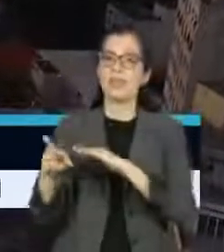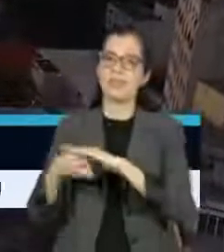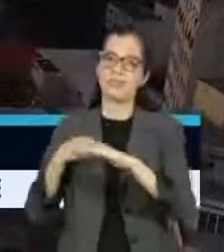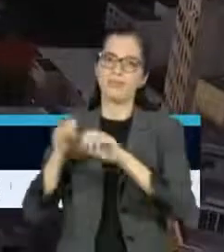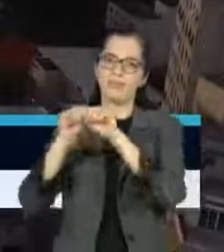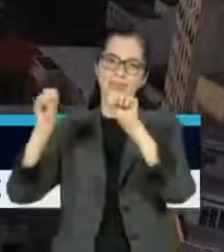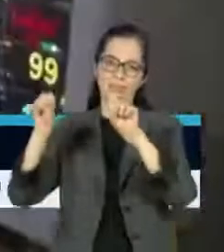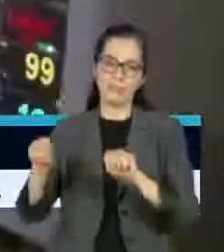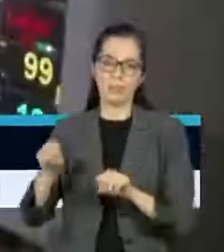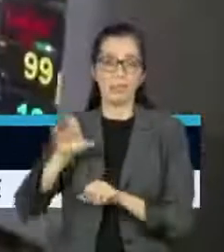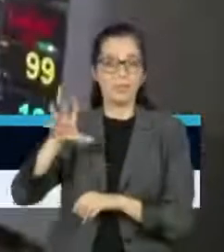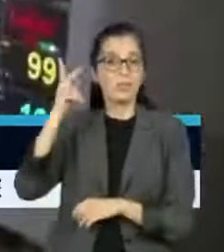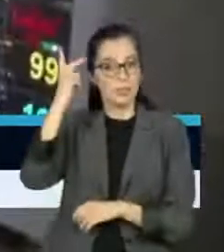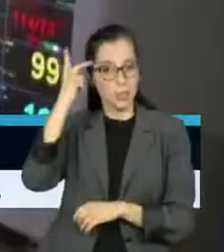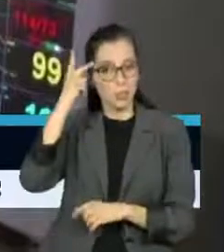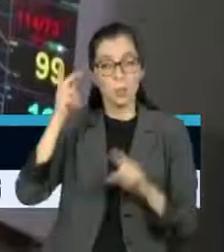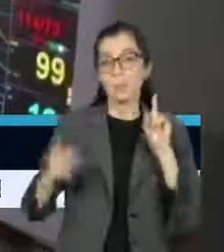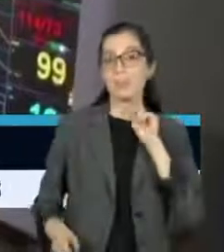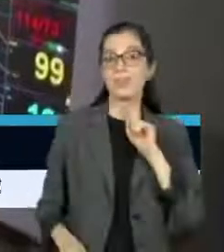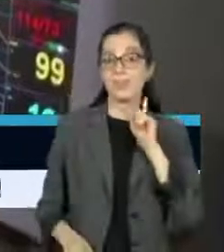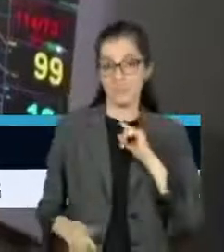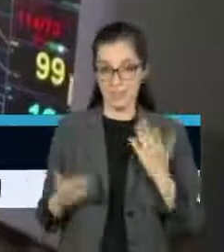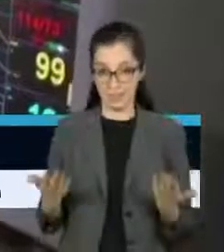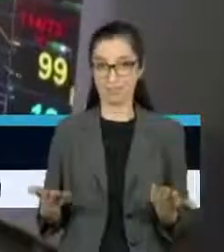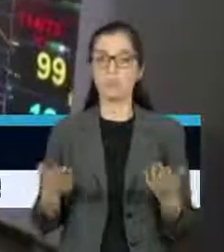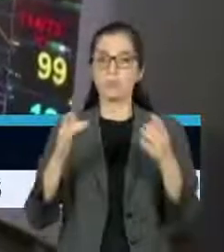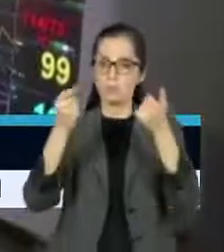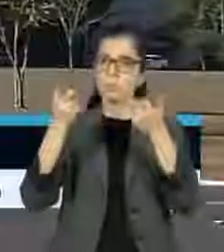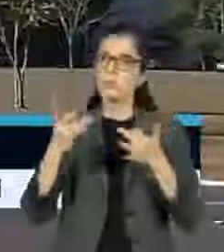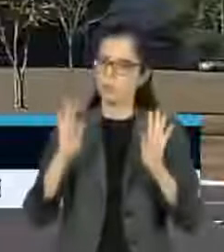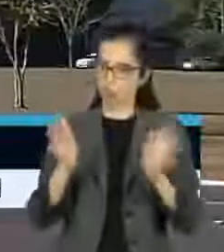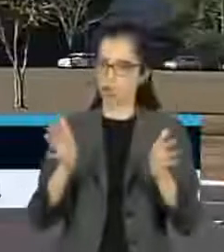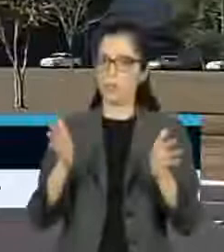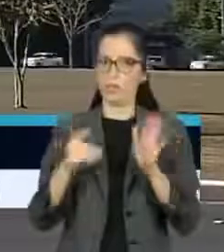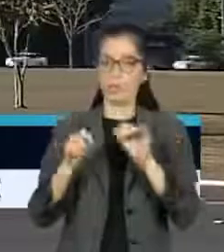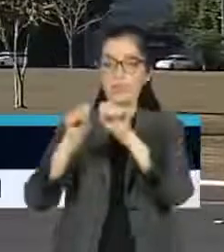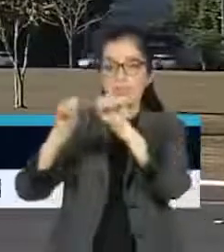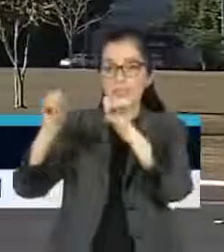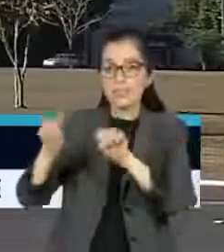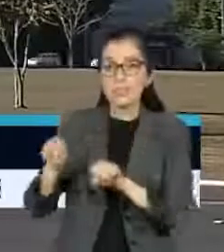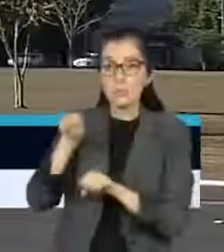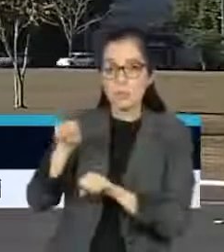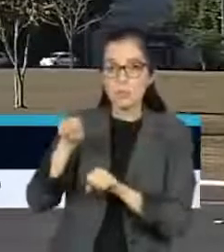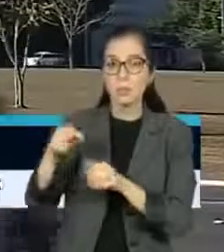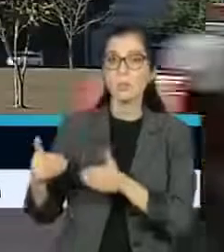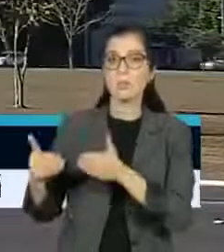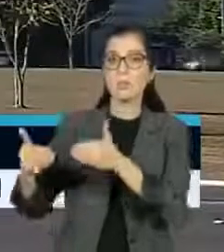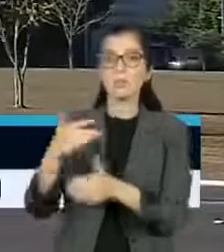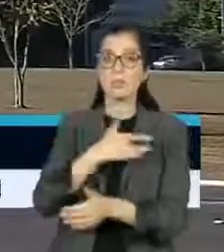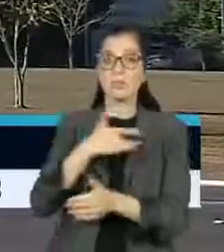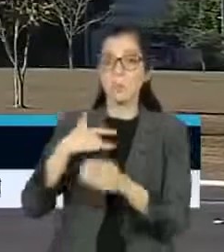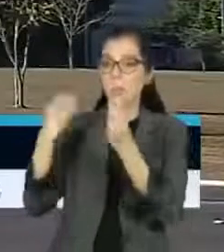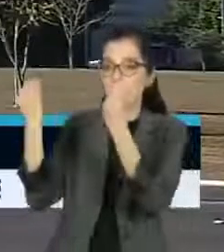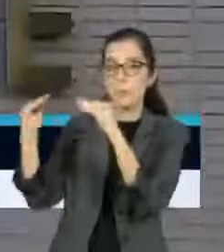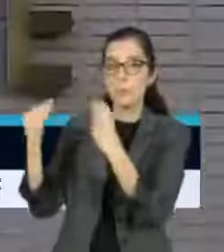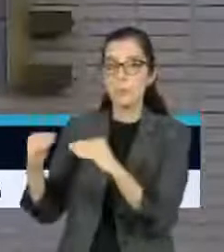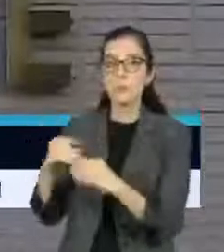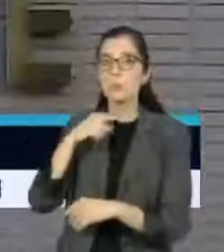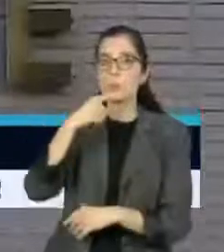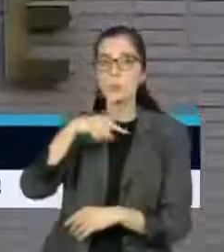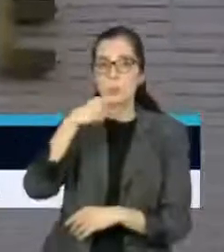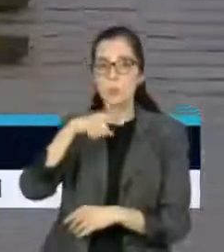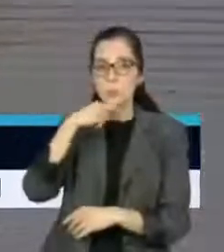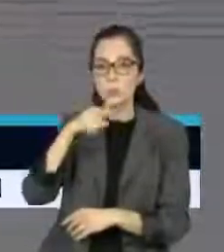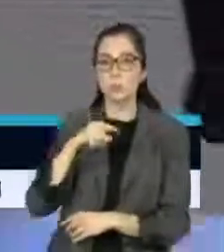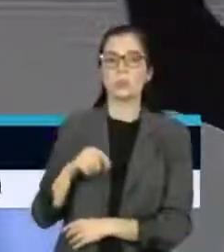e Minas Gerais afirmaram que não conseguem incluir informações em sistemas do Ministério da Saúde, como o Sivep Gripe, que recebe